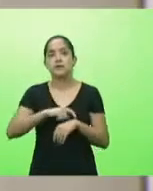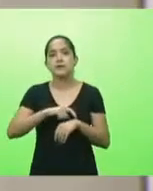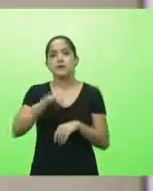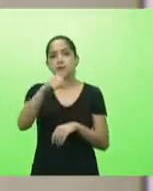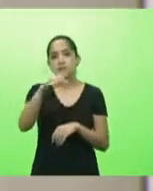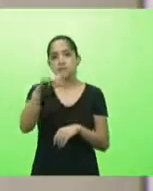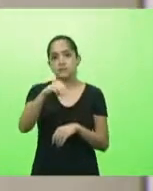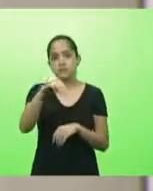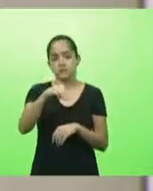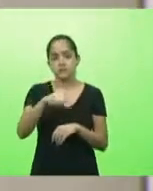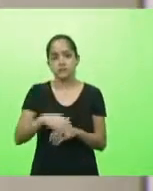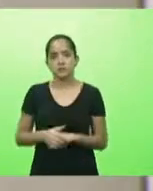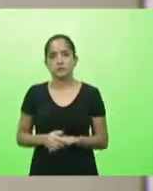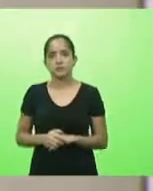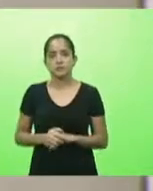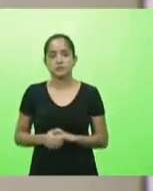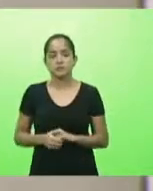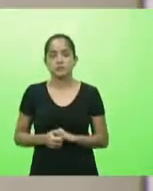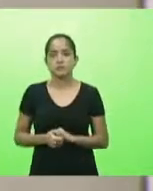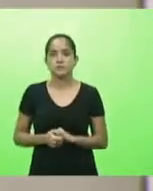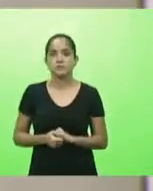7 minutos e 30 segundos